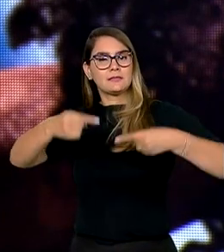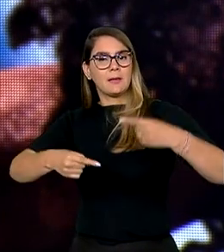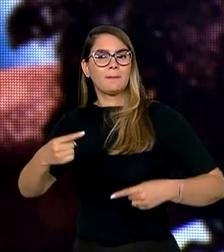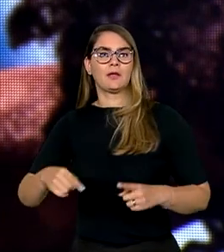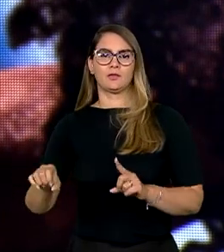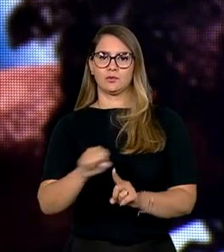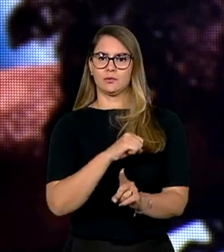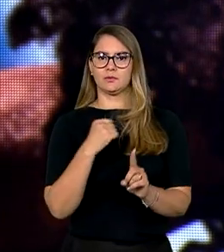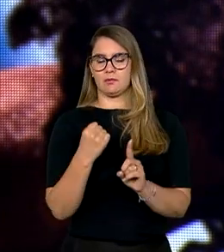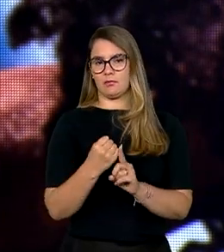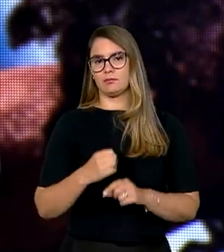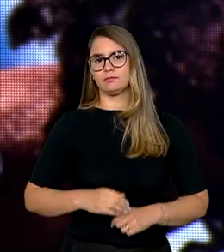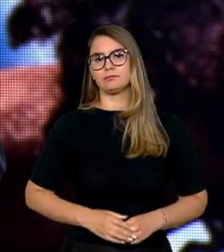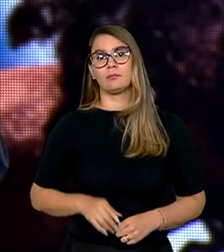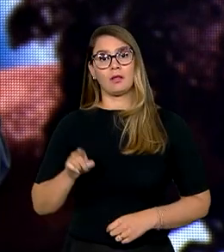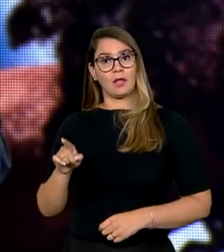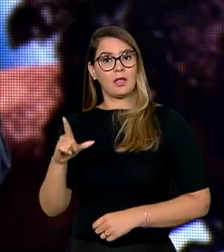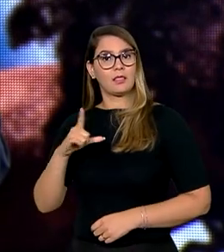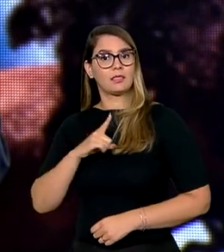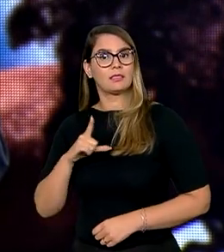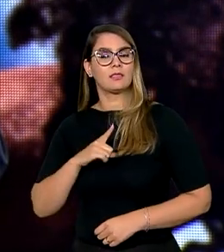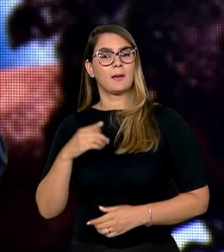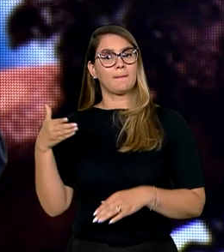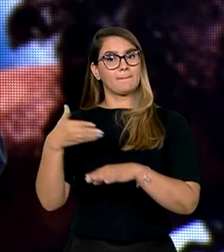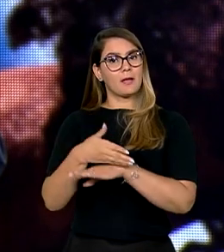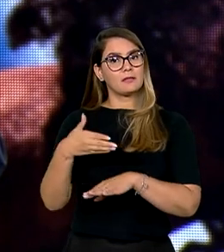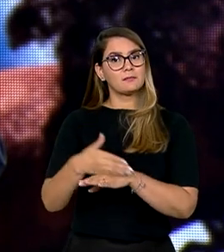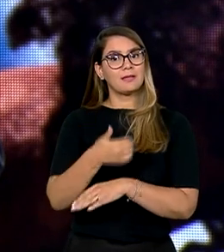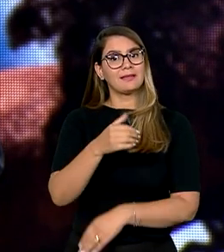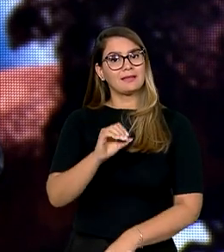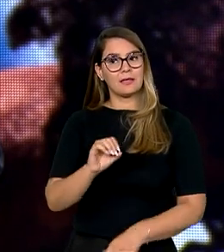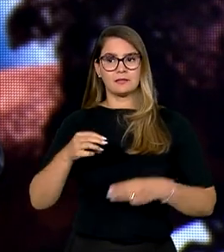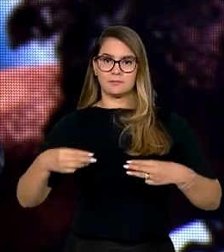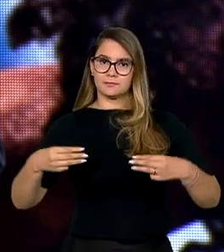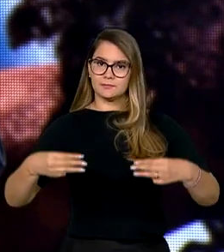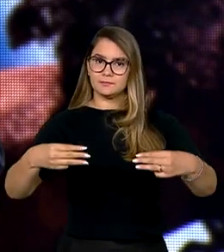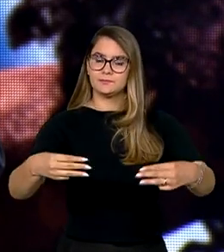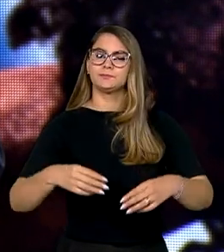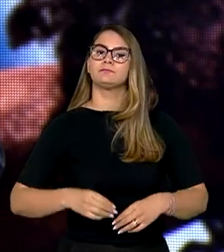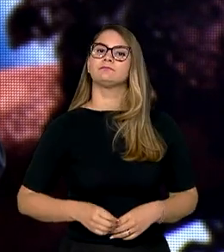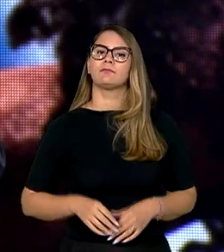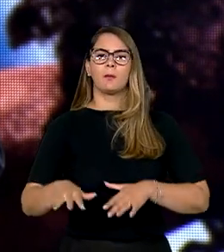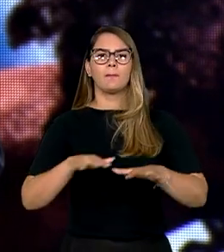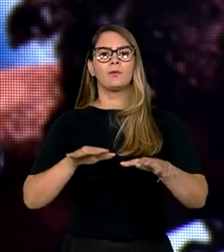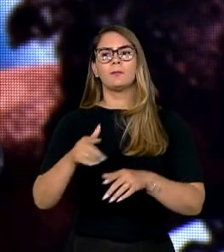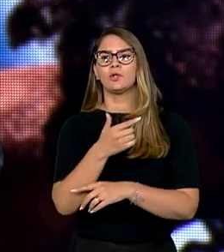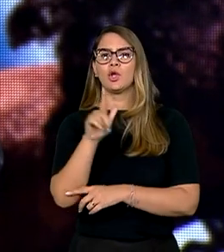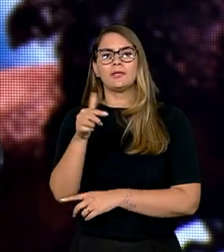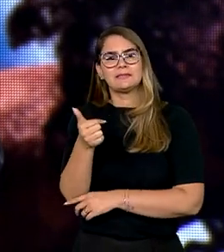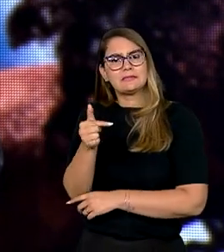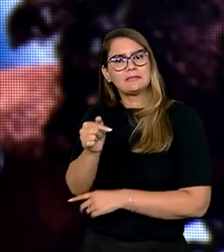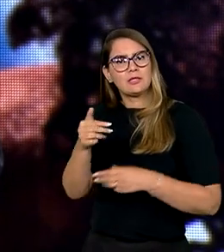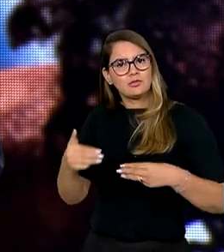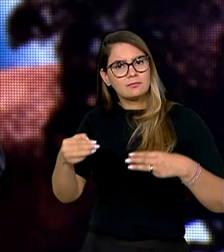sociedade. Ele conta com a participação de dez ministérios, mobiliza outros dezessete